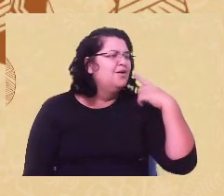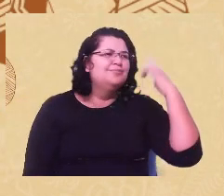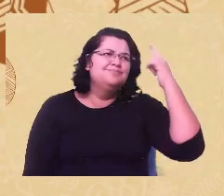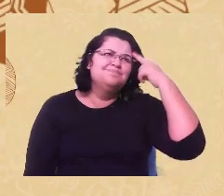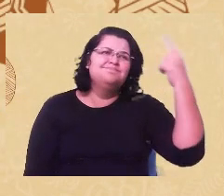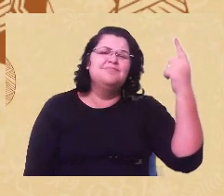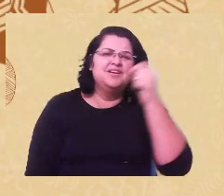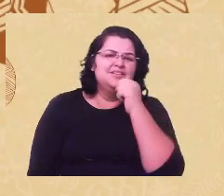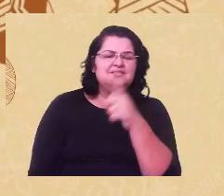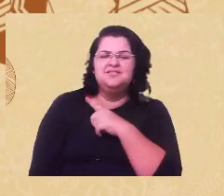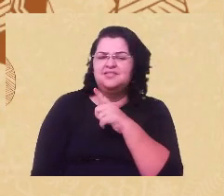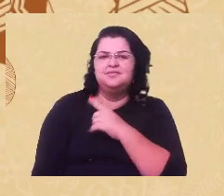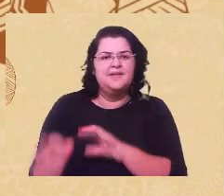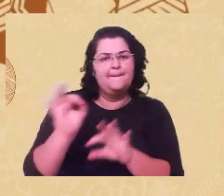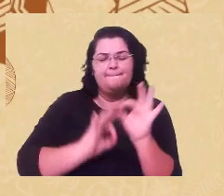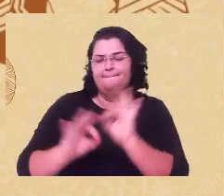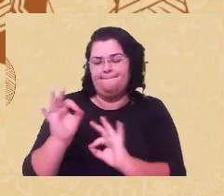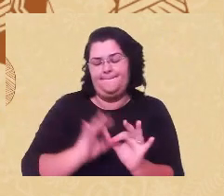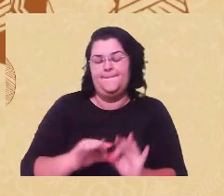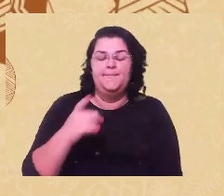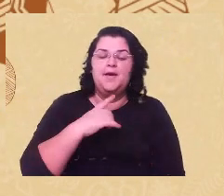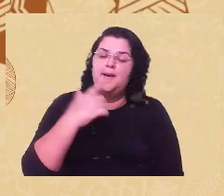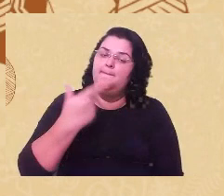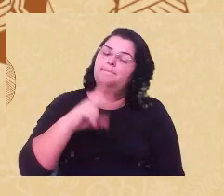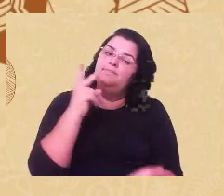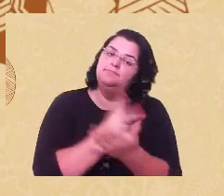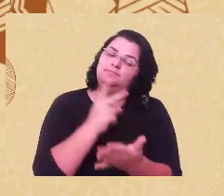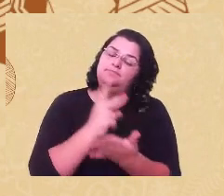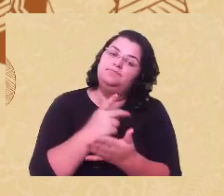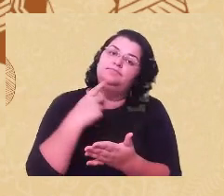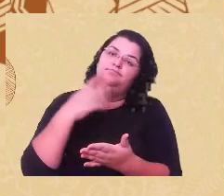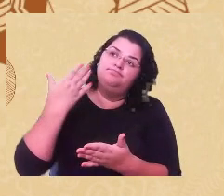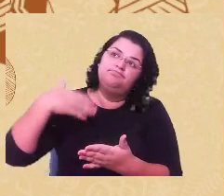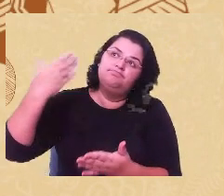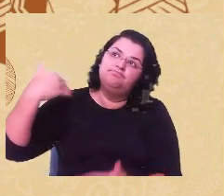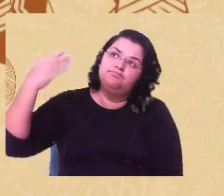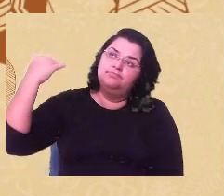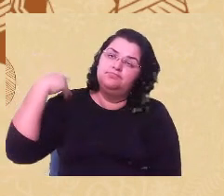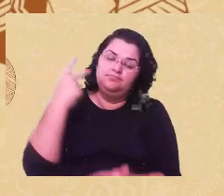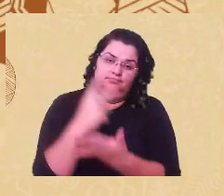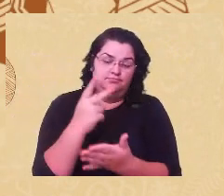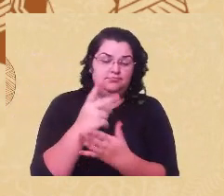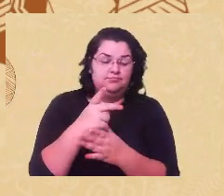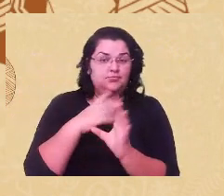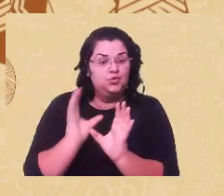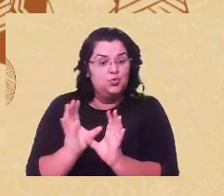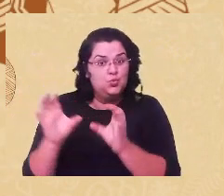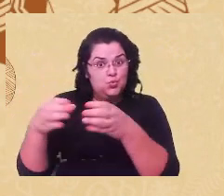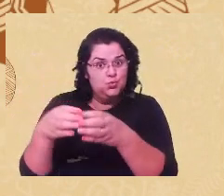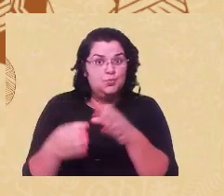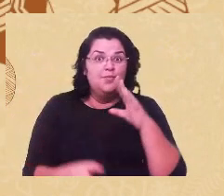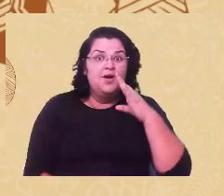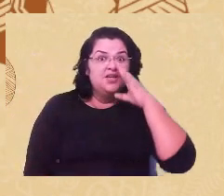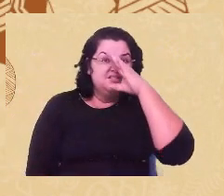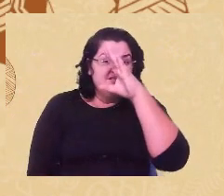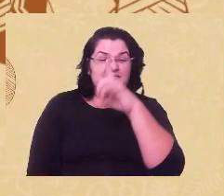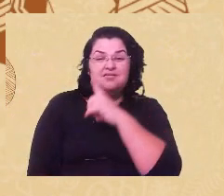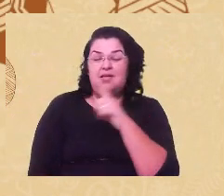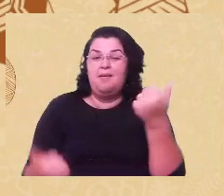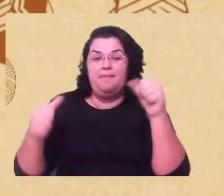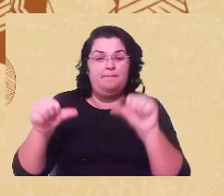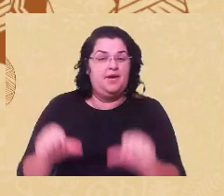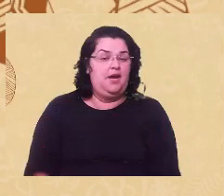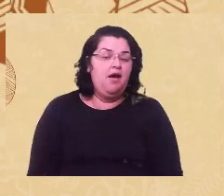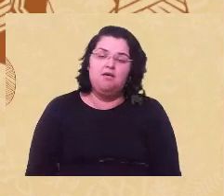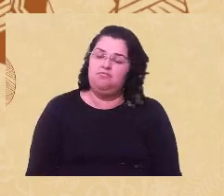A gente ainda está lá repetindo aquela lógica ultrapassada e ineficiente de grupos de risco? Isso é precário, né, e na nossa